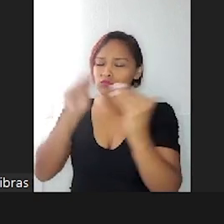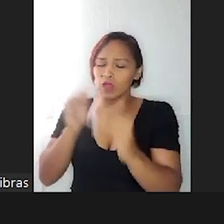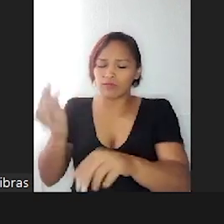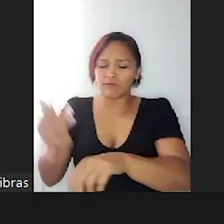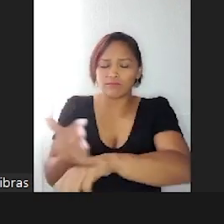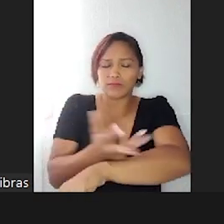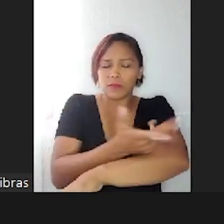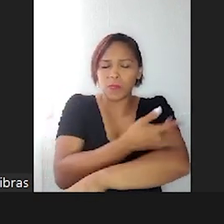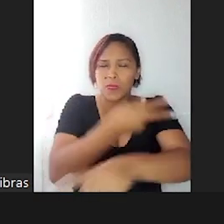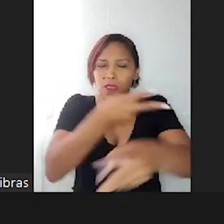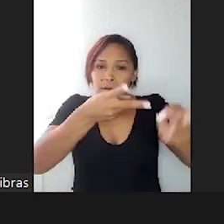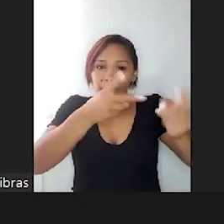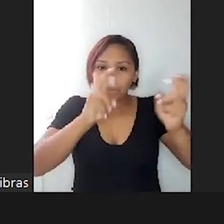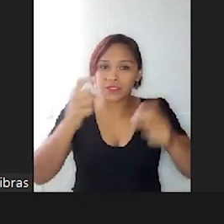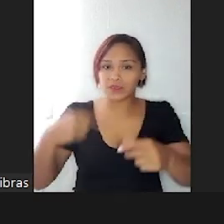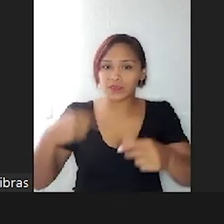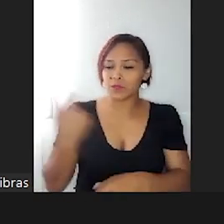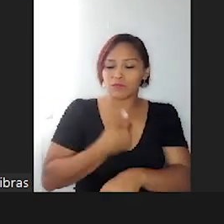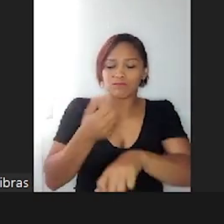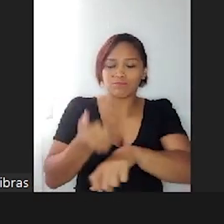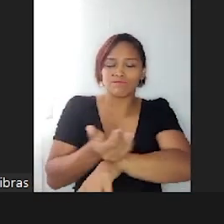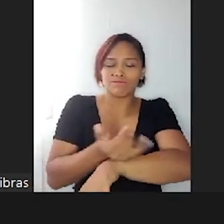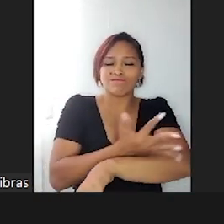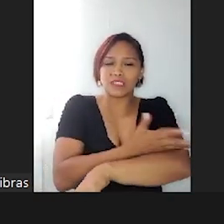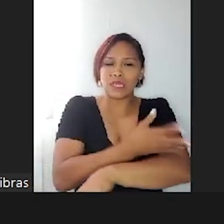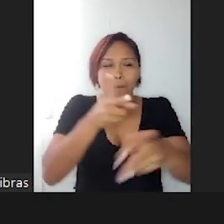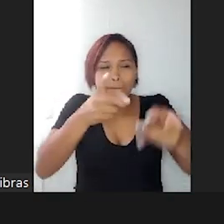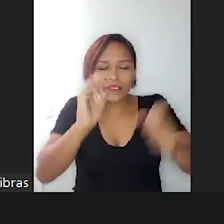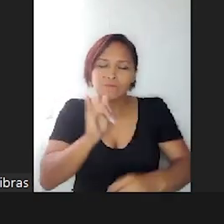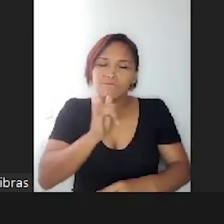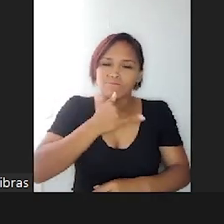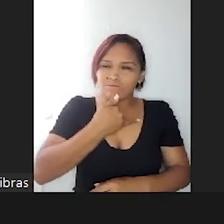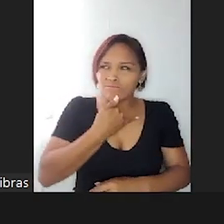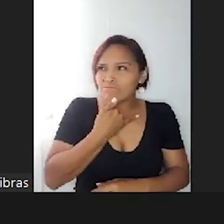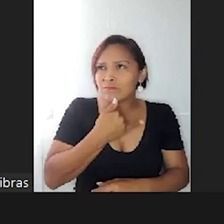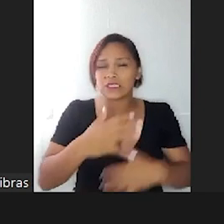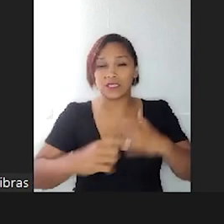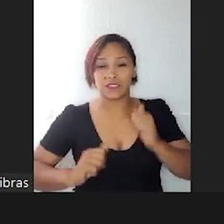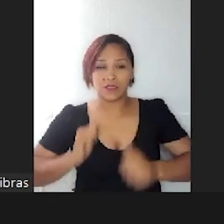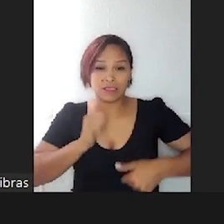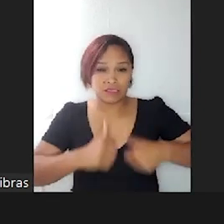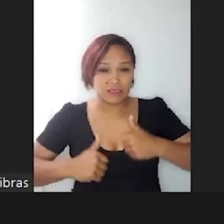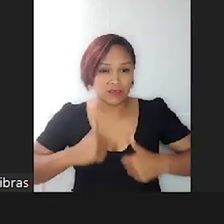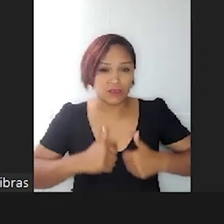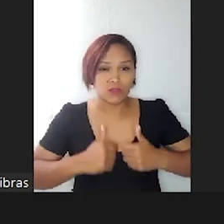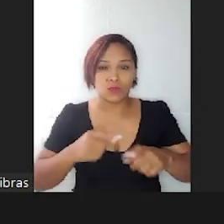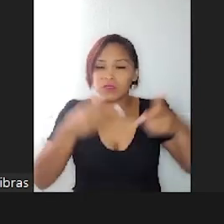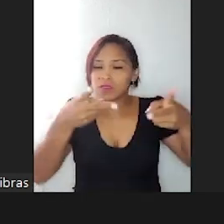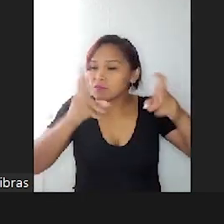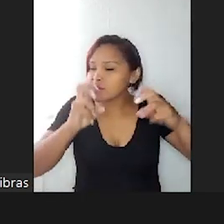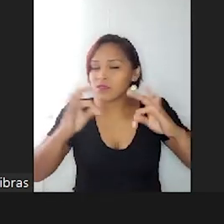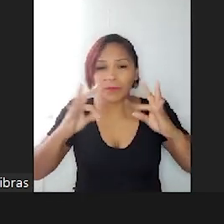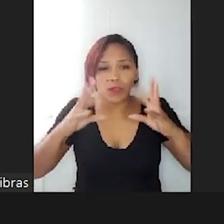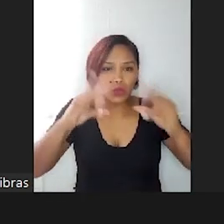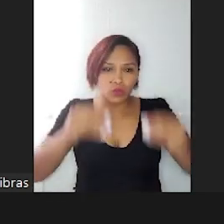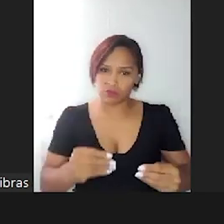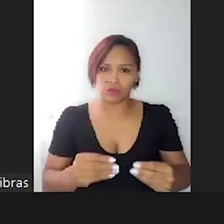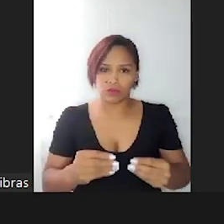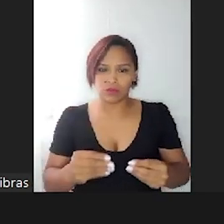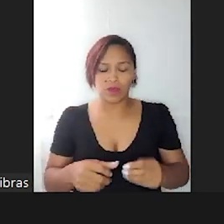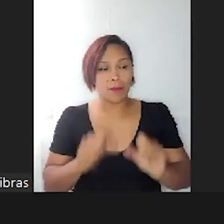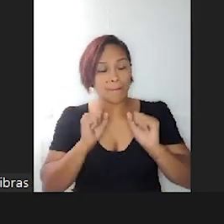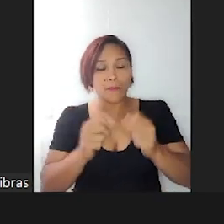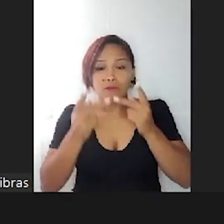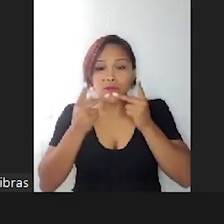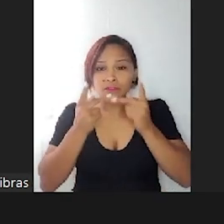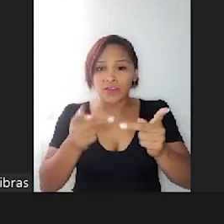percebendo as nossas emoções, percebendo as nossas expressões e a gente poder falar para eles